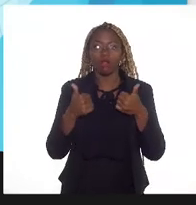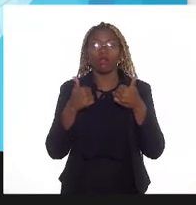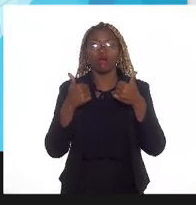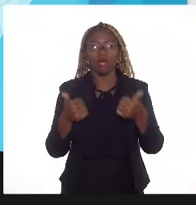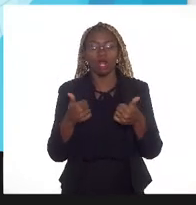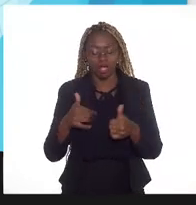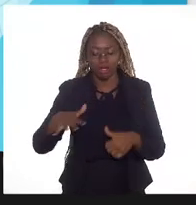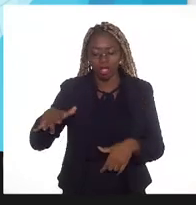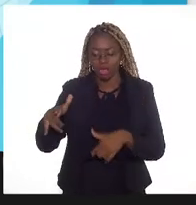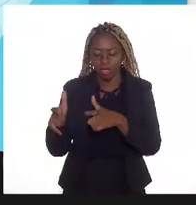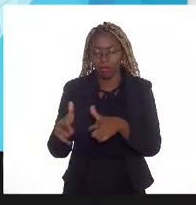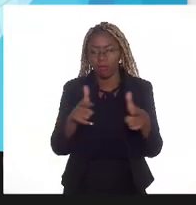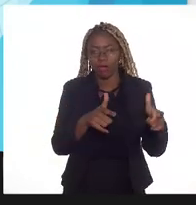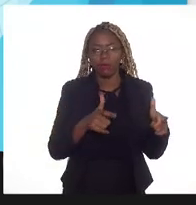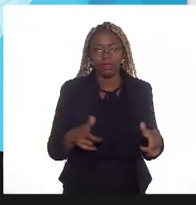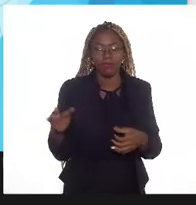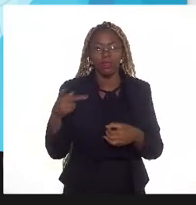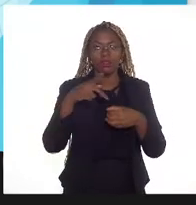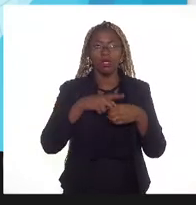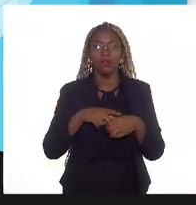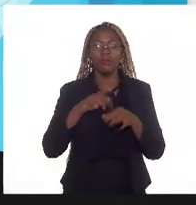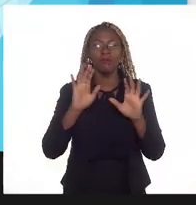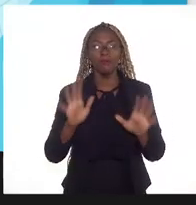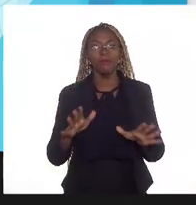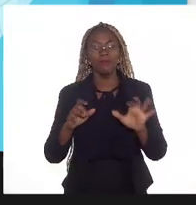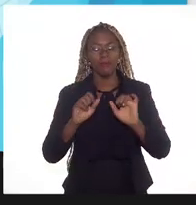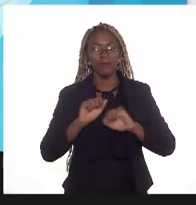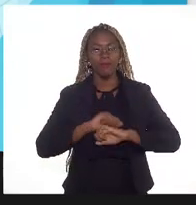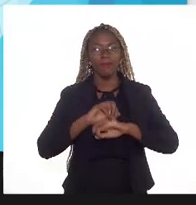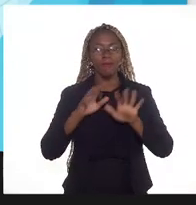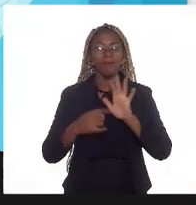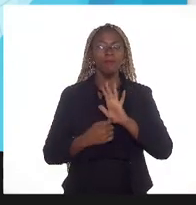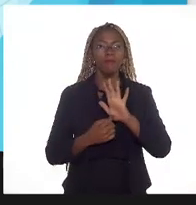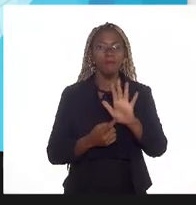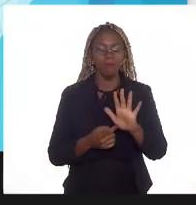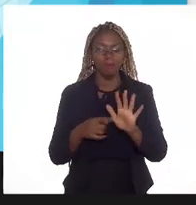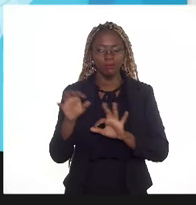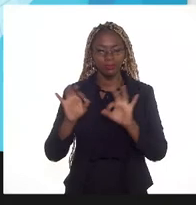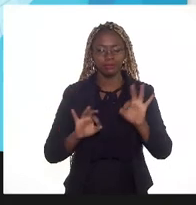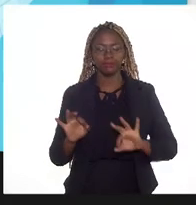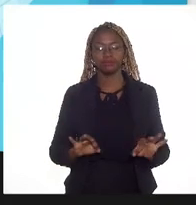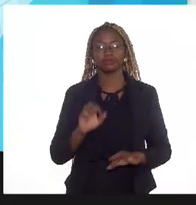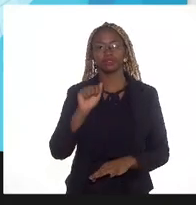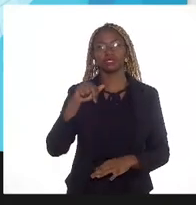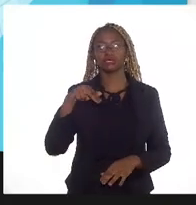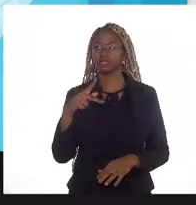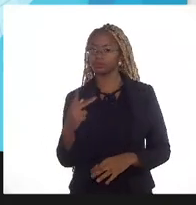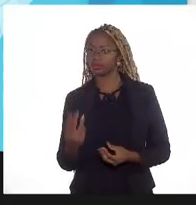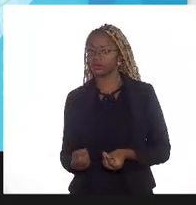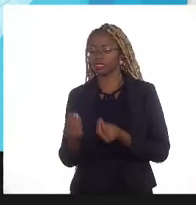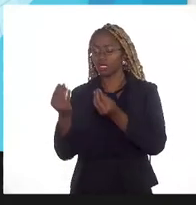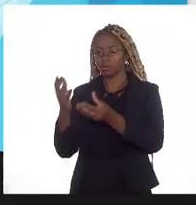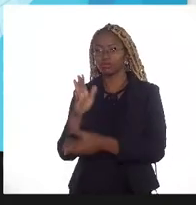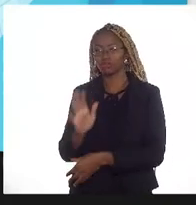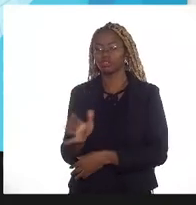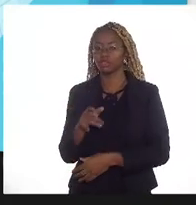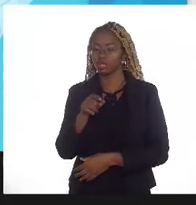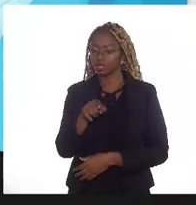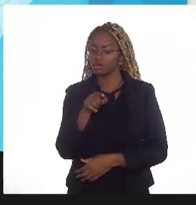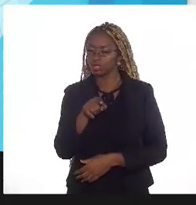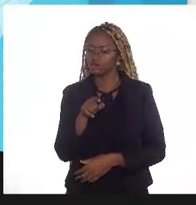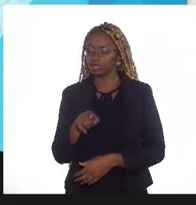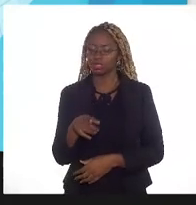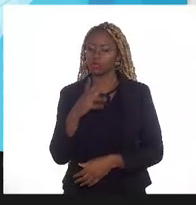petróleo está expressa nos planos de desenvolvimento submetidos a INP aqui a Mariana Cavadinha